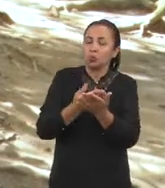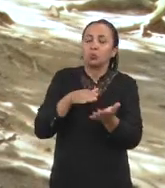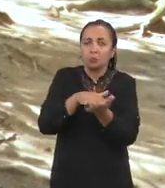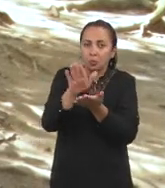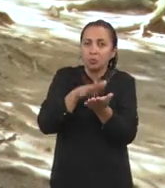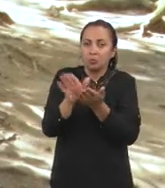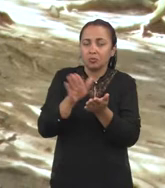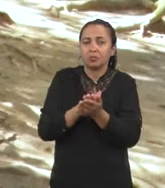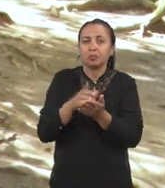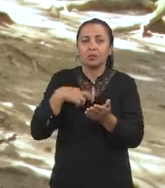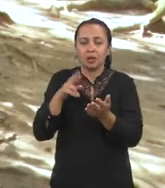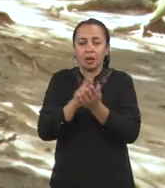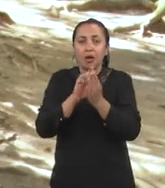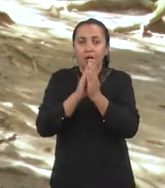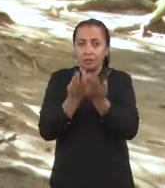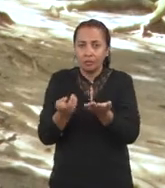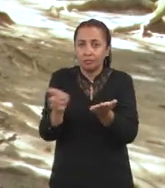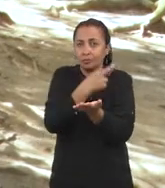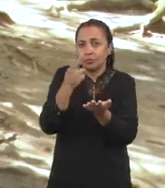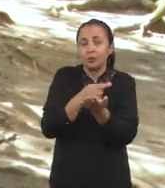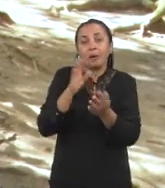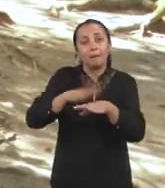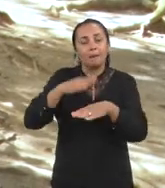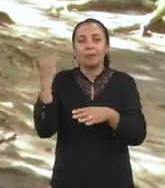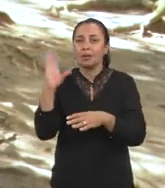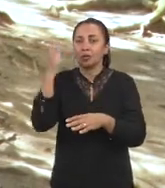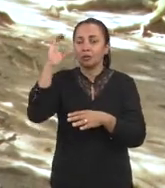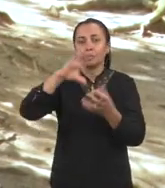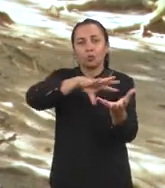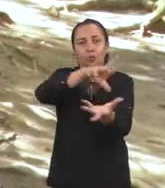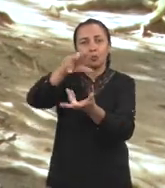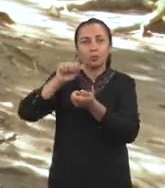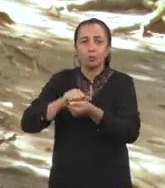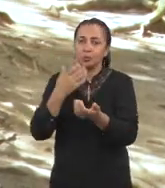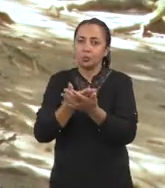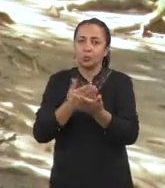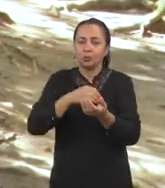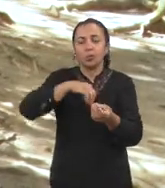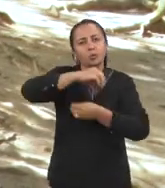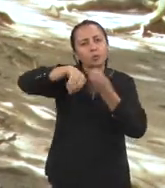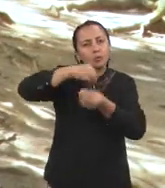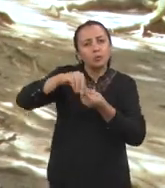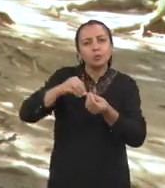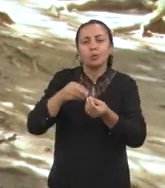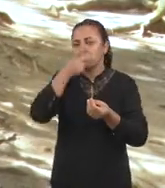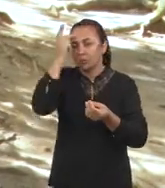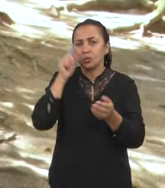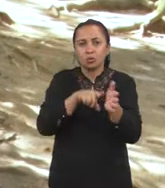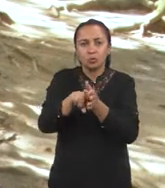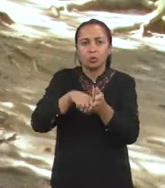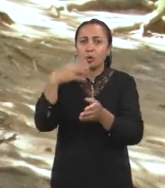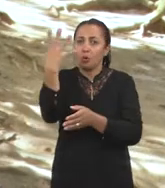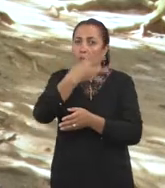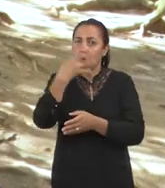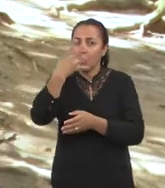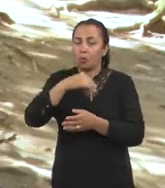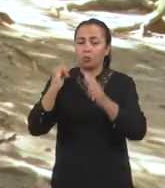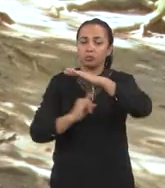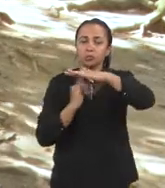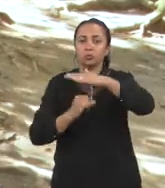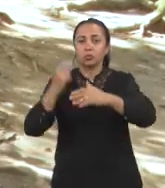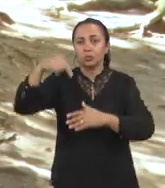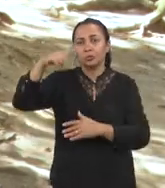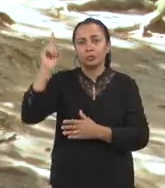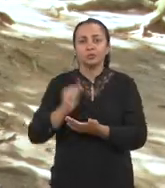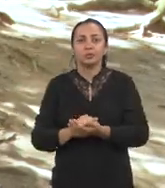publicado em uma das revistas científicas mais prestigiadas do mundo. O estudo envolveu pesquisadores de quatro instituições nordestinas.